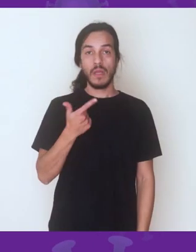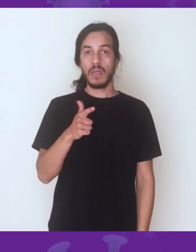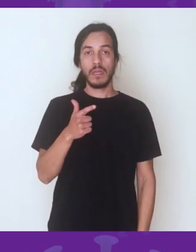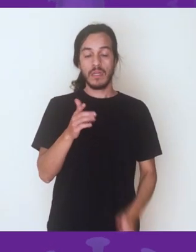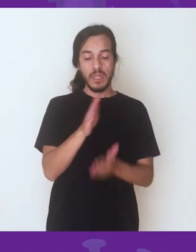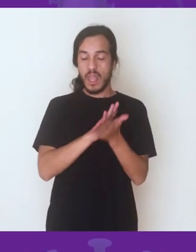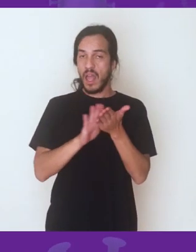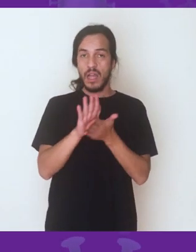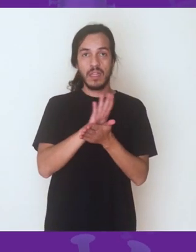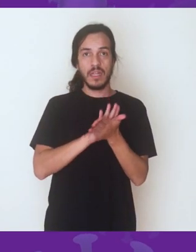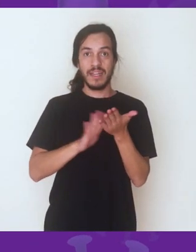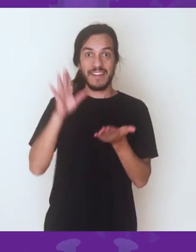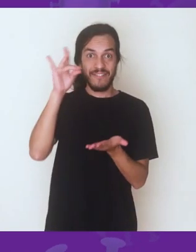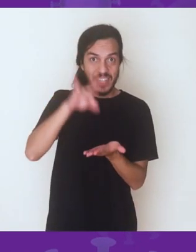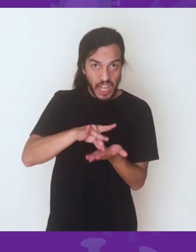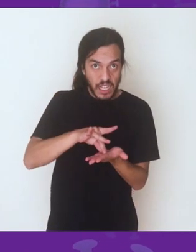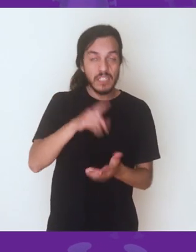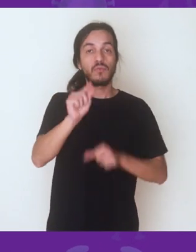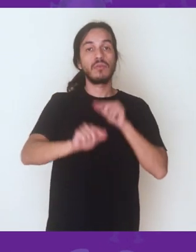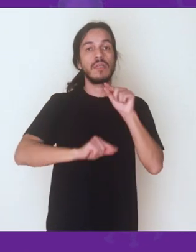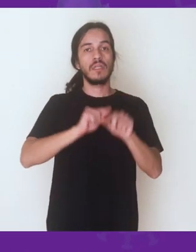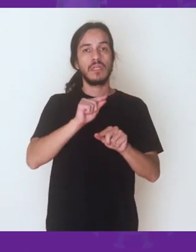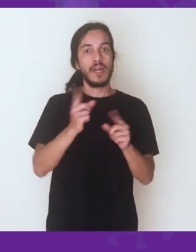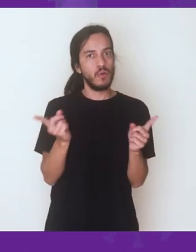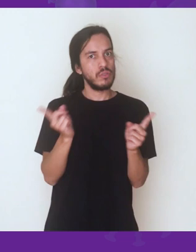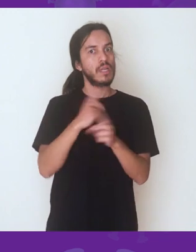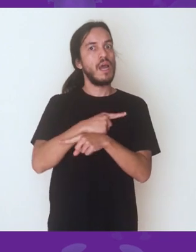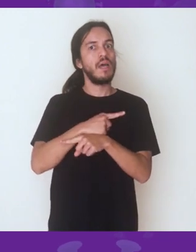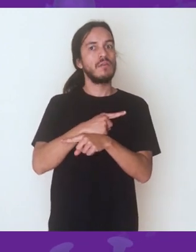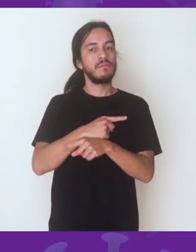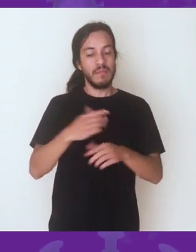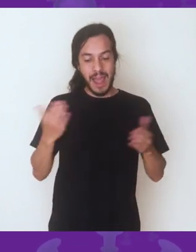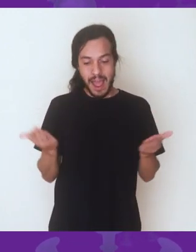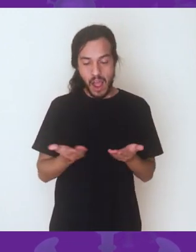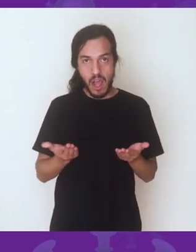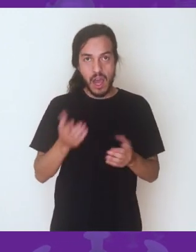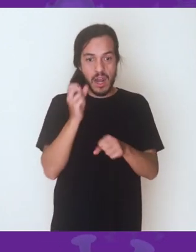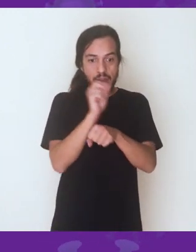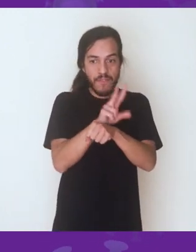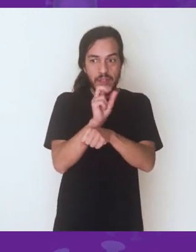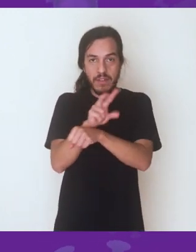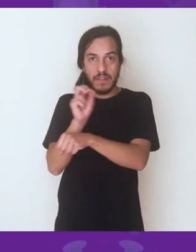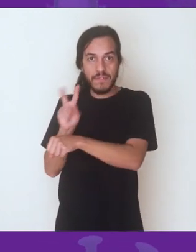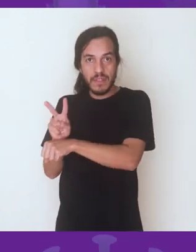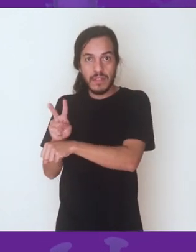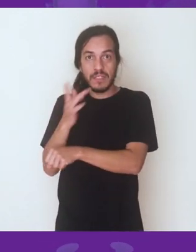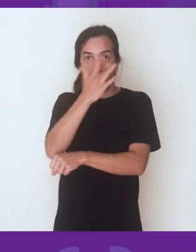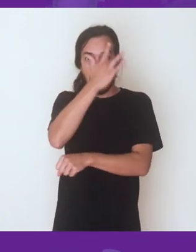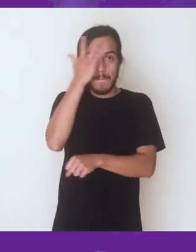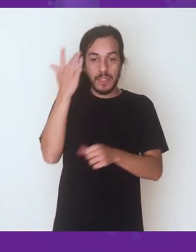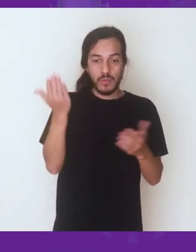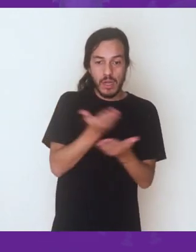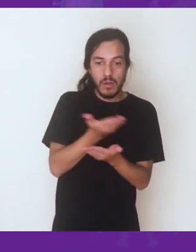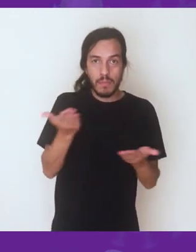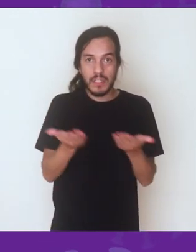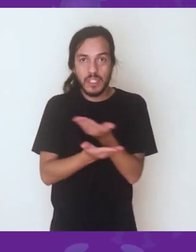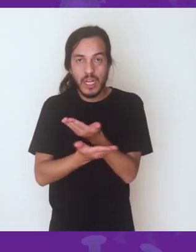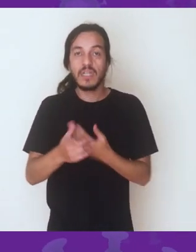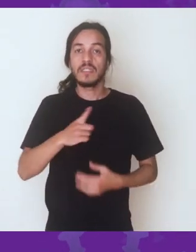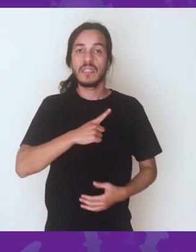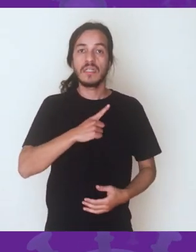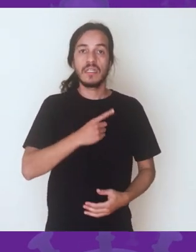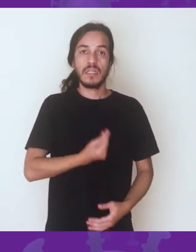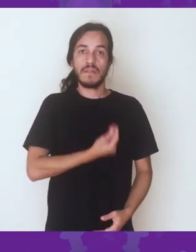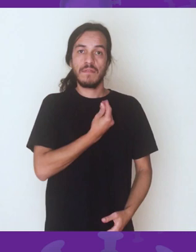Não existe, não. Pelo contrário, as evidências científicas e epidemiológicas anunciam que nós ainda estamos na fase